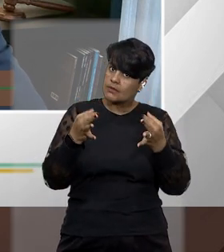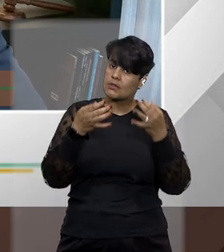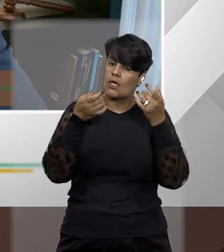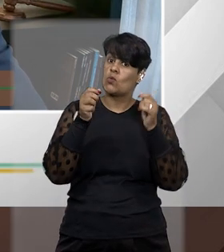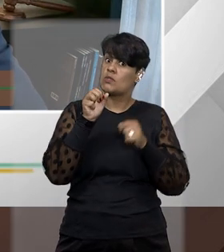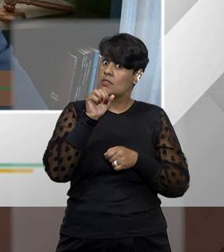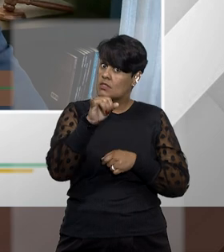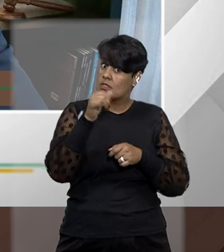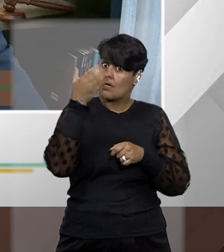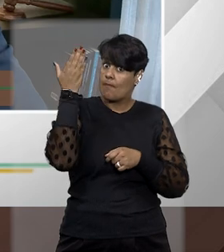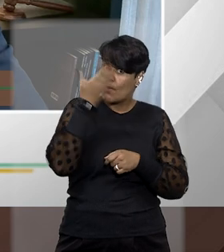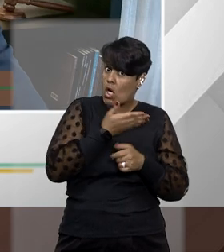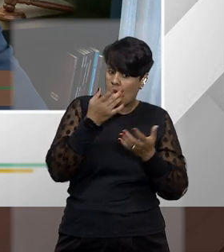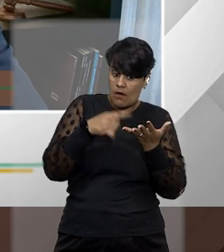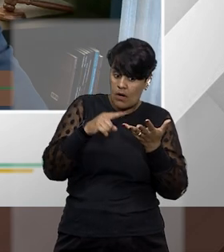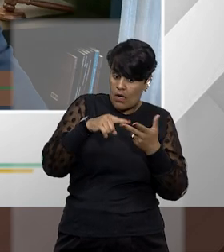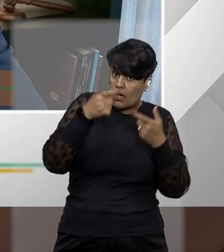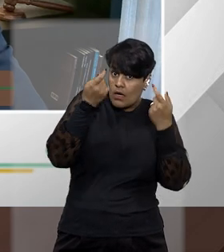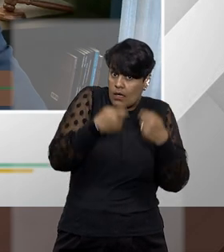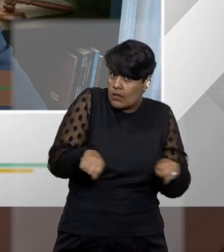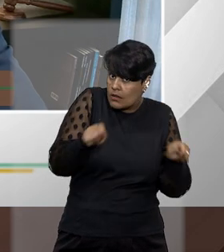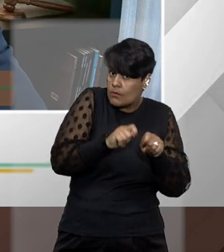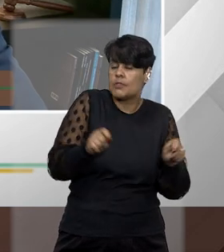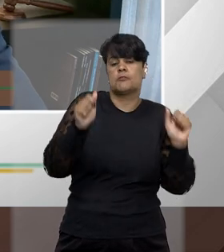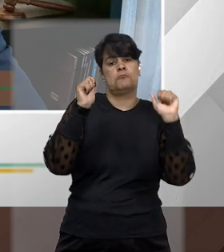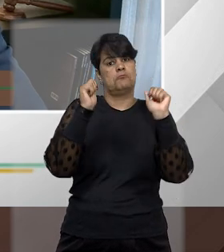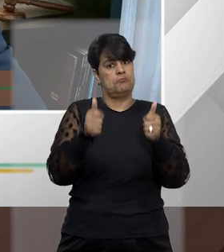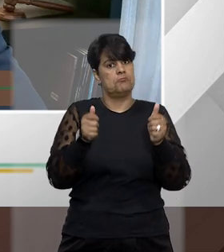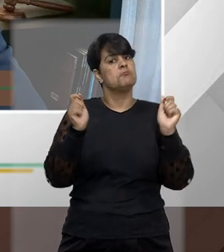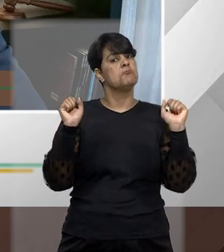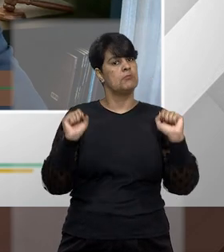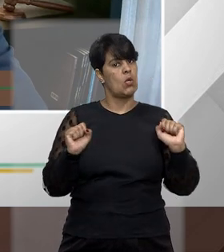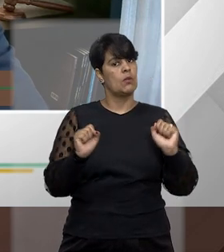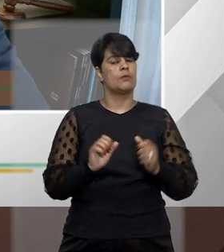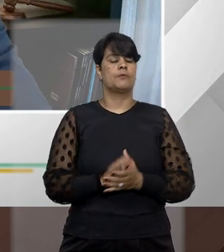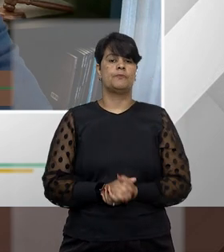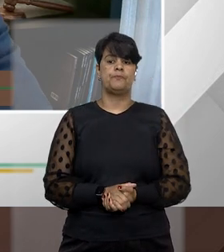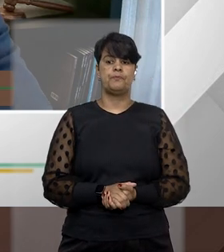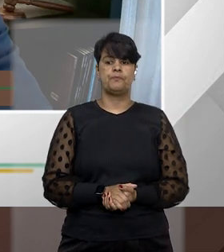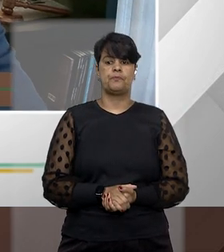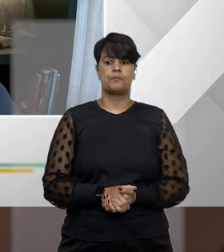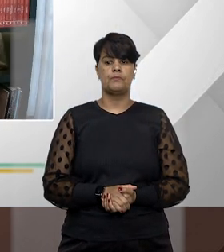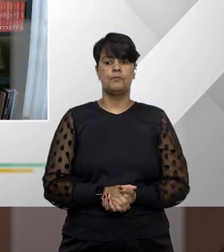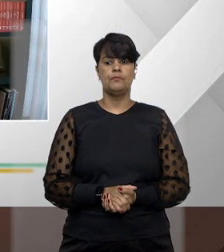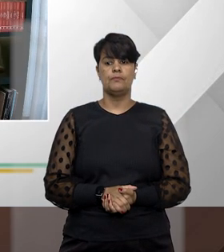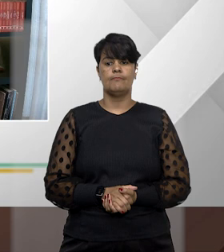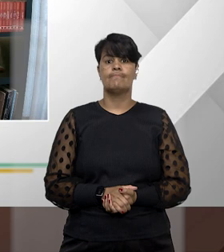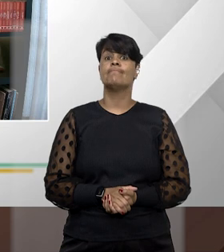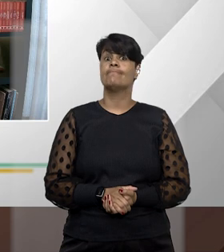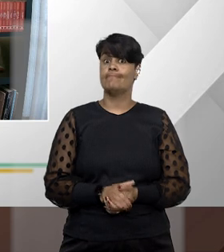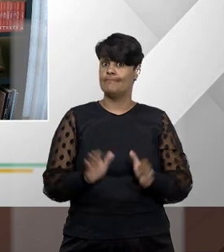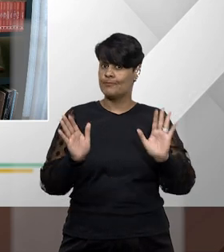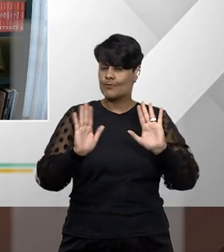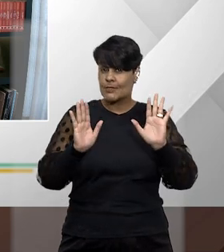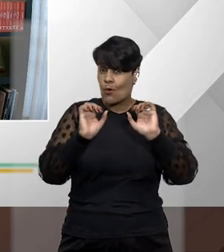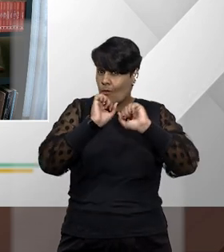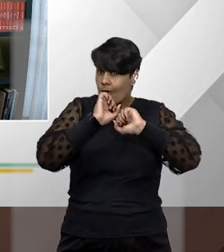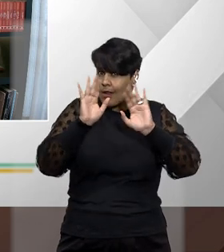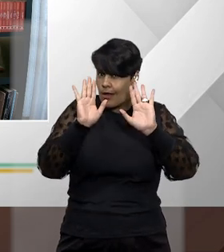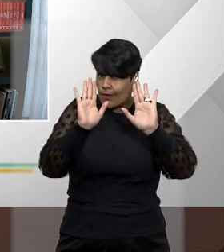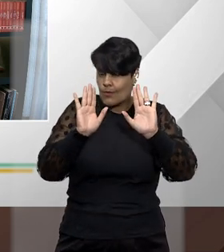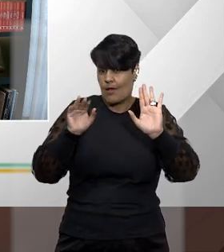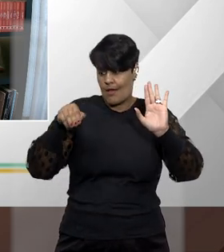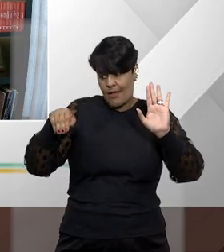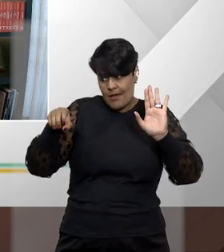sempre pontua não haja necessidade de lação probatória. Então só para ficar bem claro para a